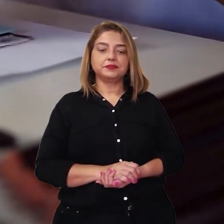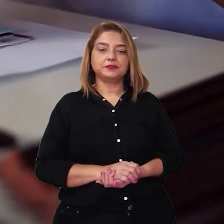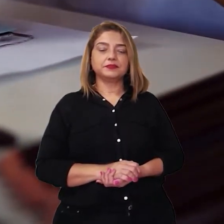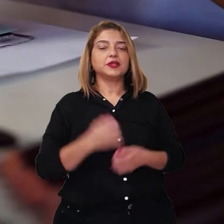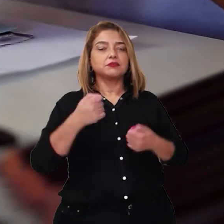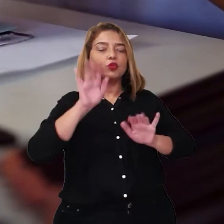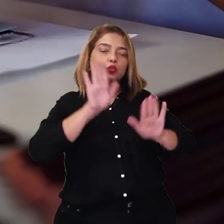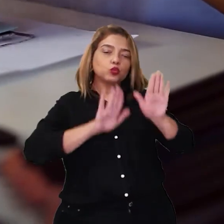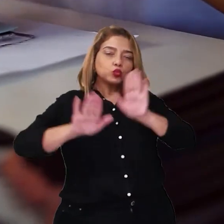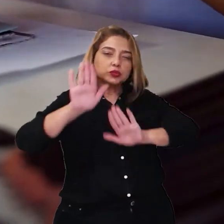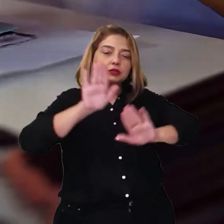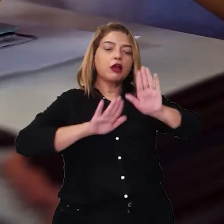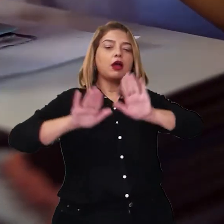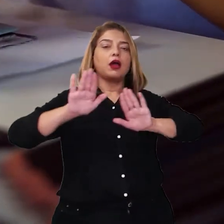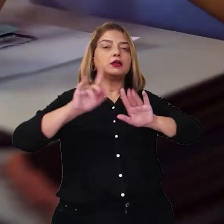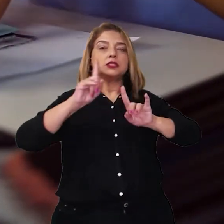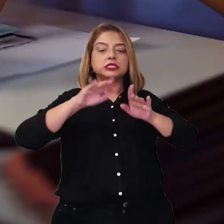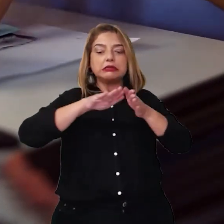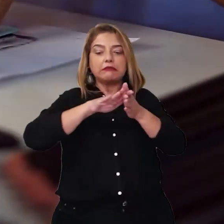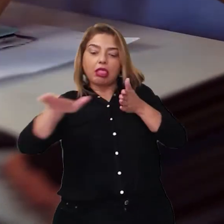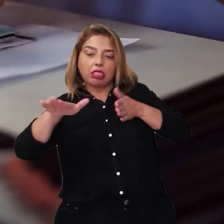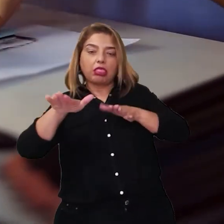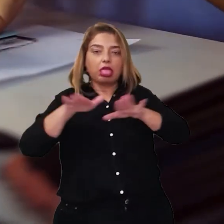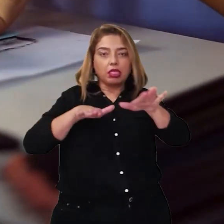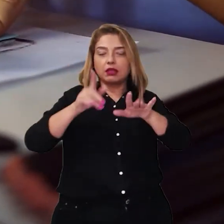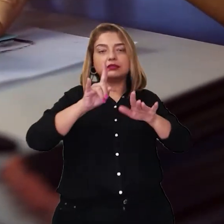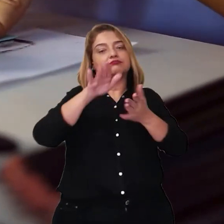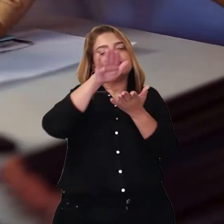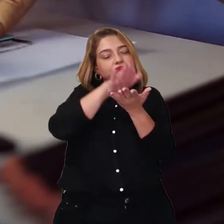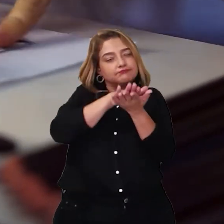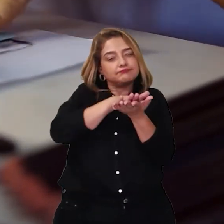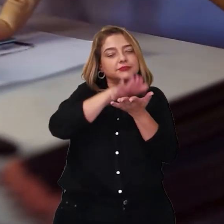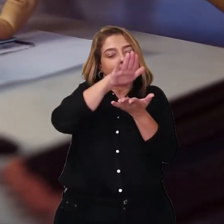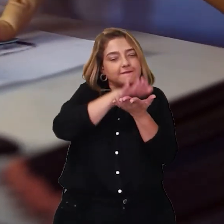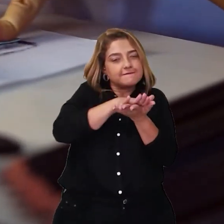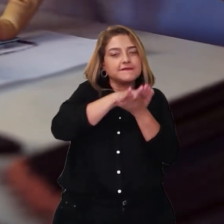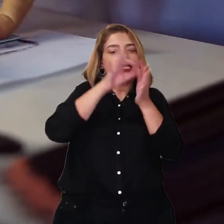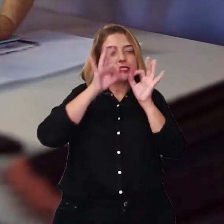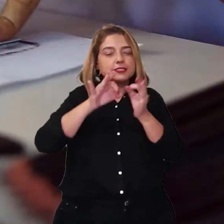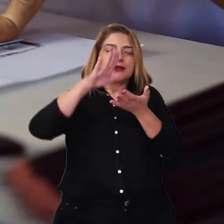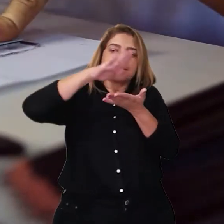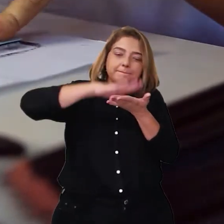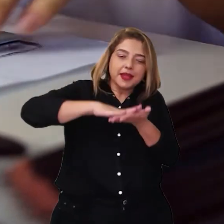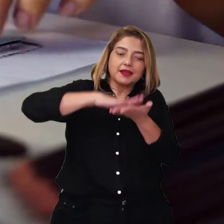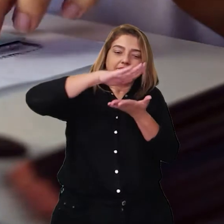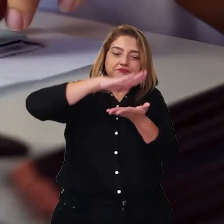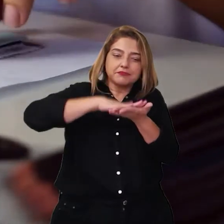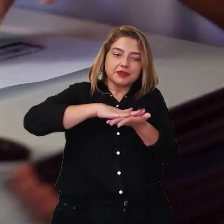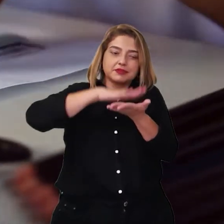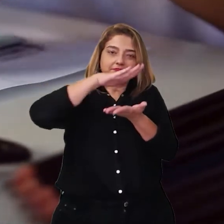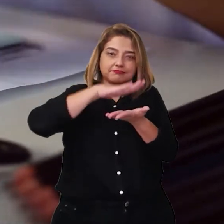Com cuidado pra não tirar do lugar, né? Pra não borrar. Deixa e vai apertando.